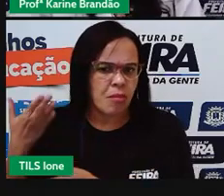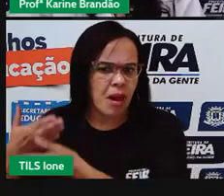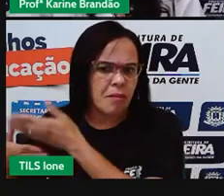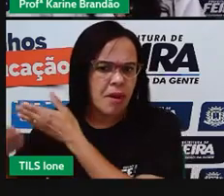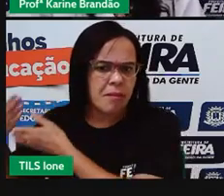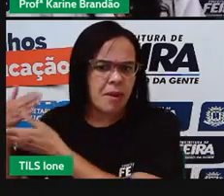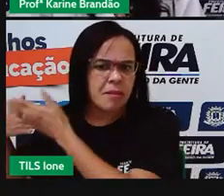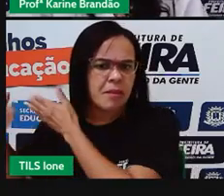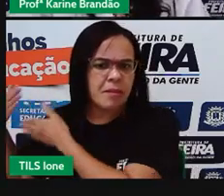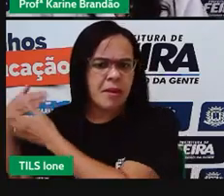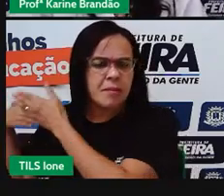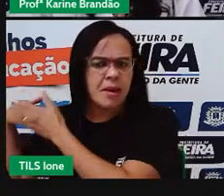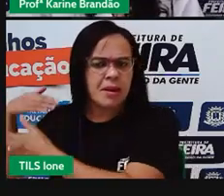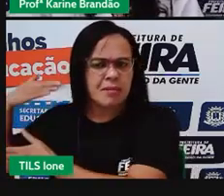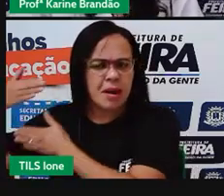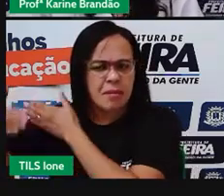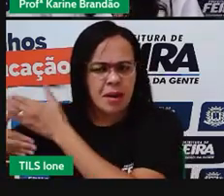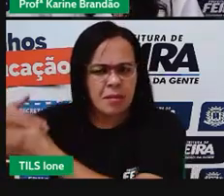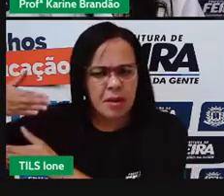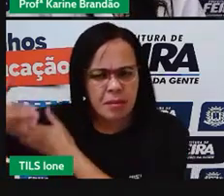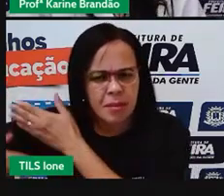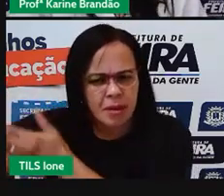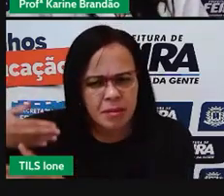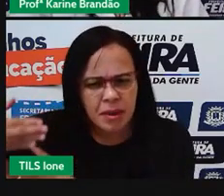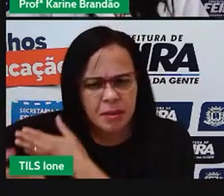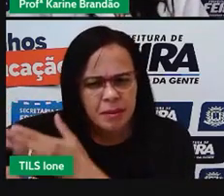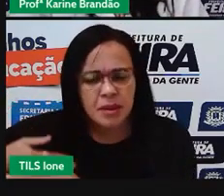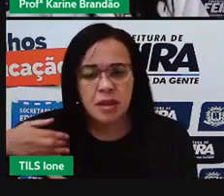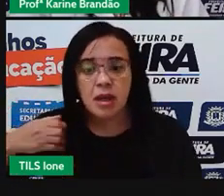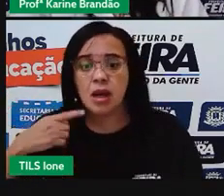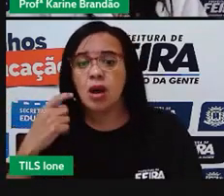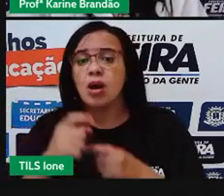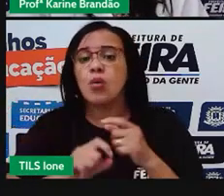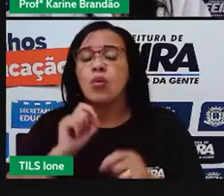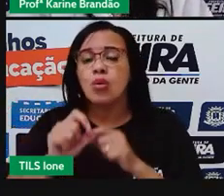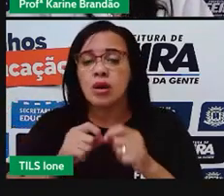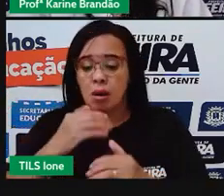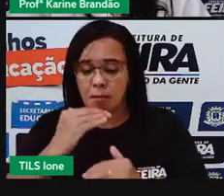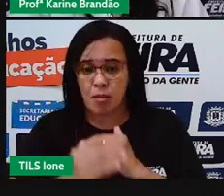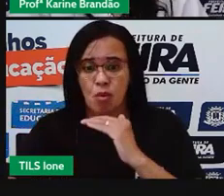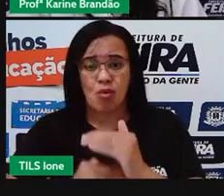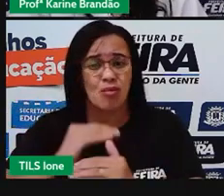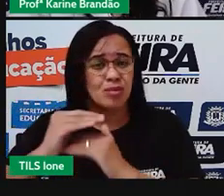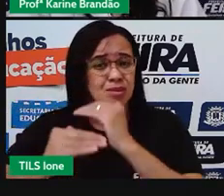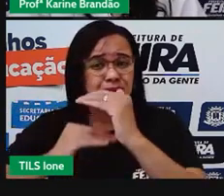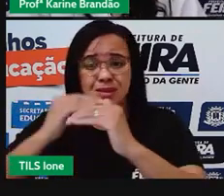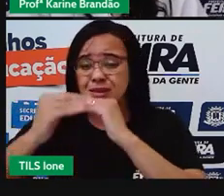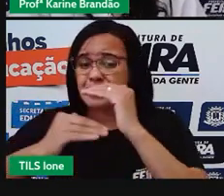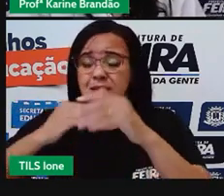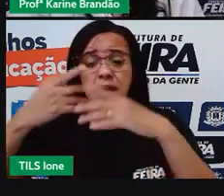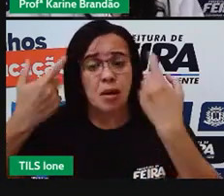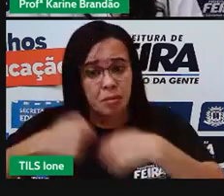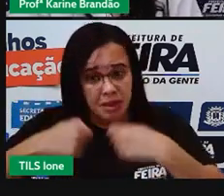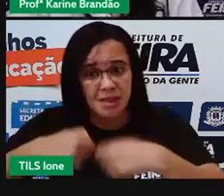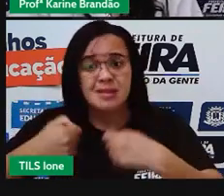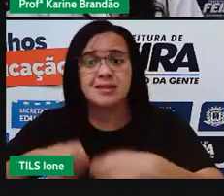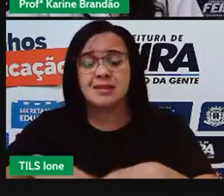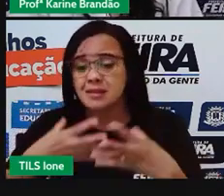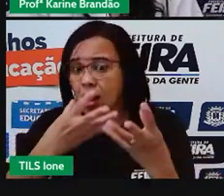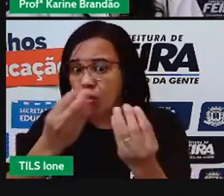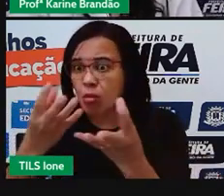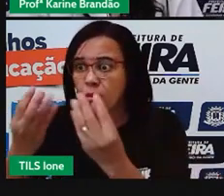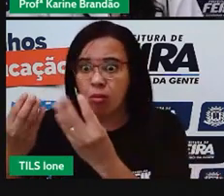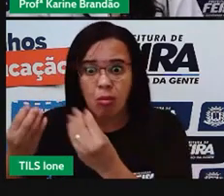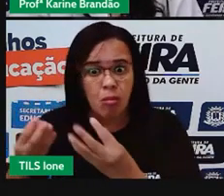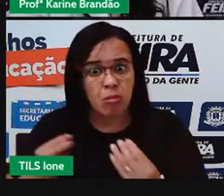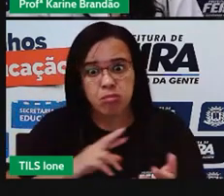a limpeza desse café, todo o processo, né, de manufatura desse café, tem um gasto de